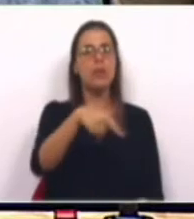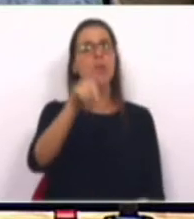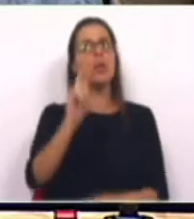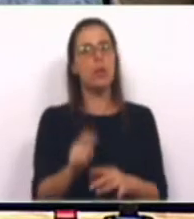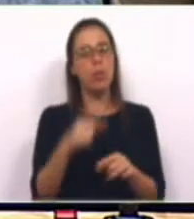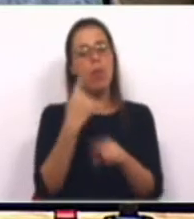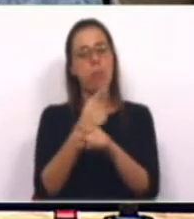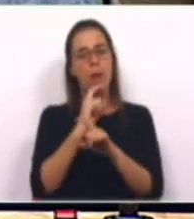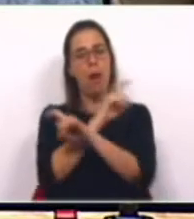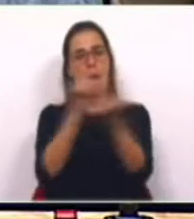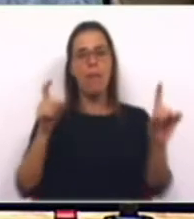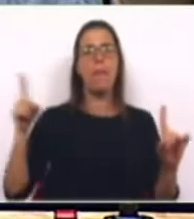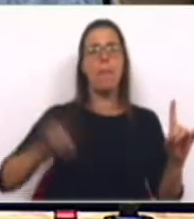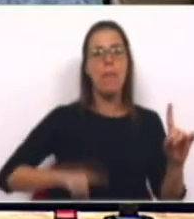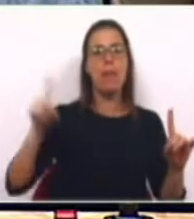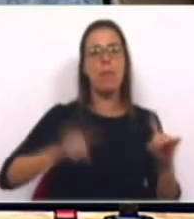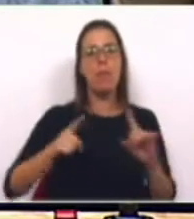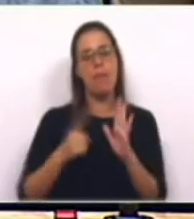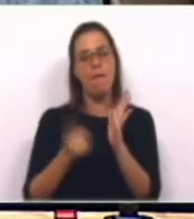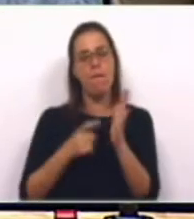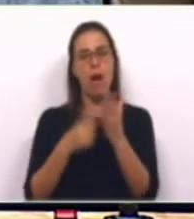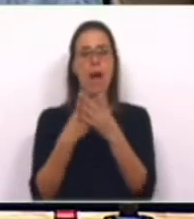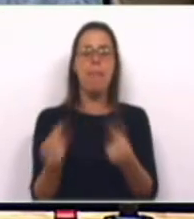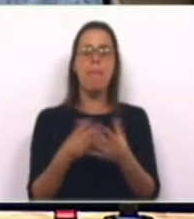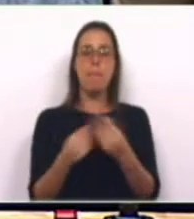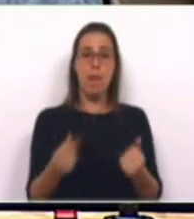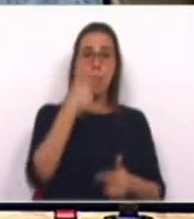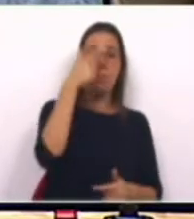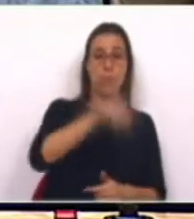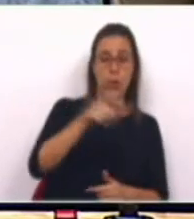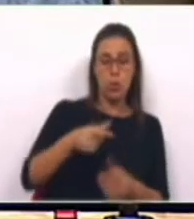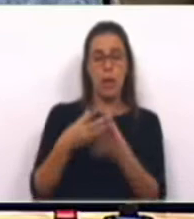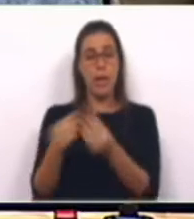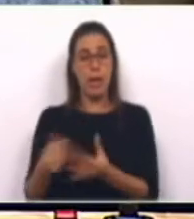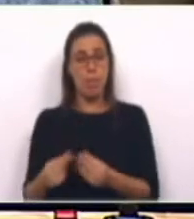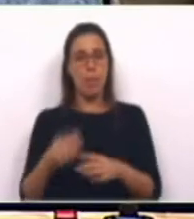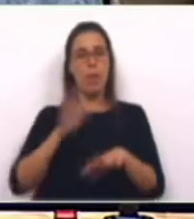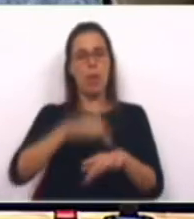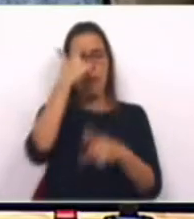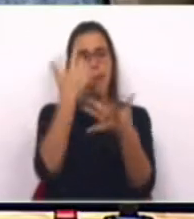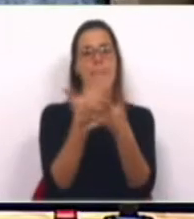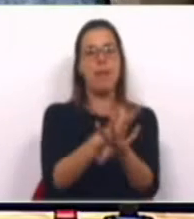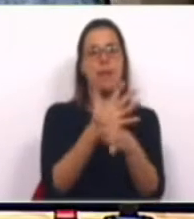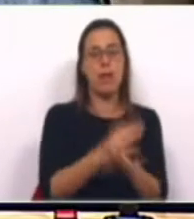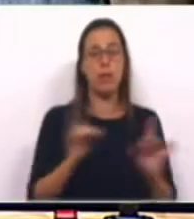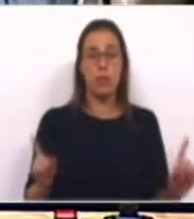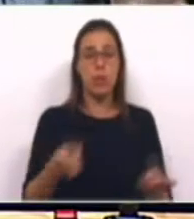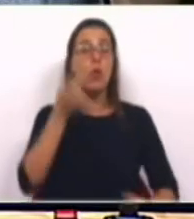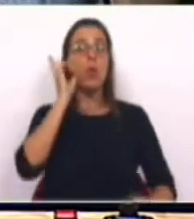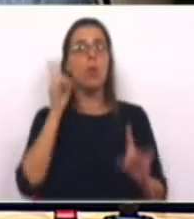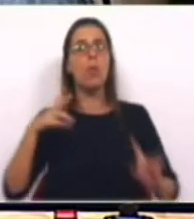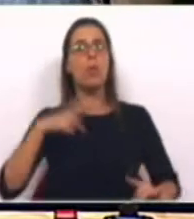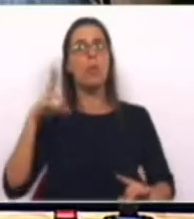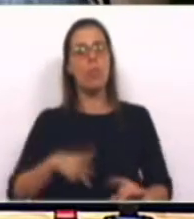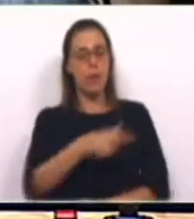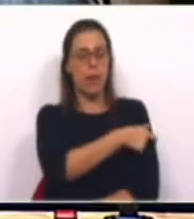Esquerda tem também alertado constantemente para a falta de meios humanos e equipamentos de combate a incêndio. Os bombeiros em